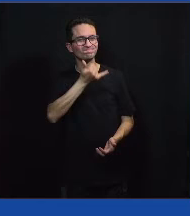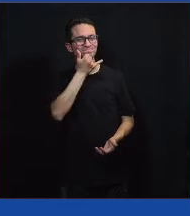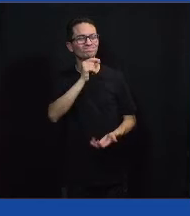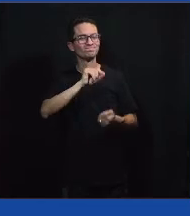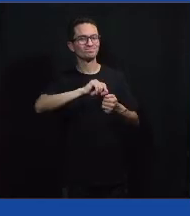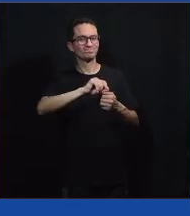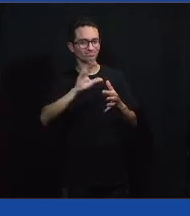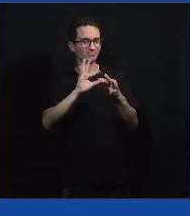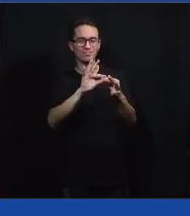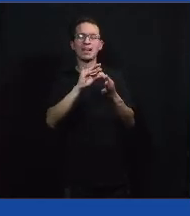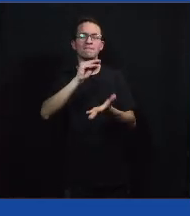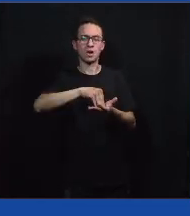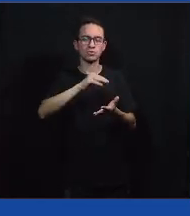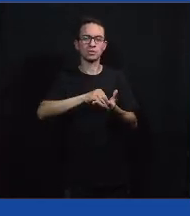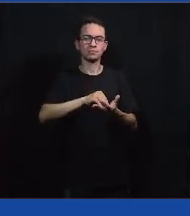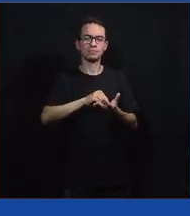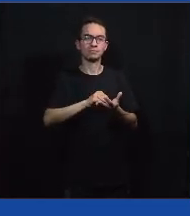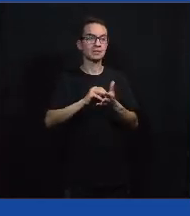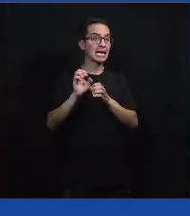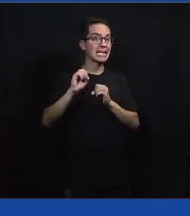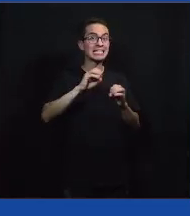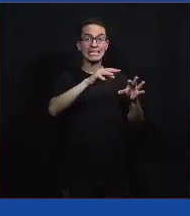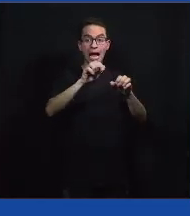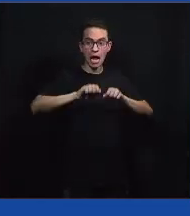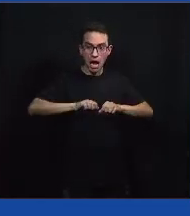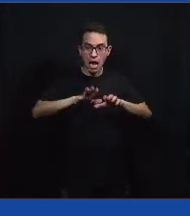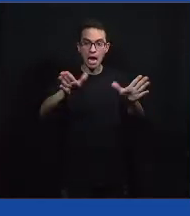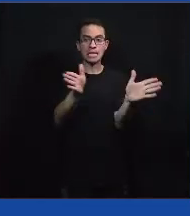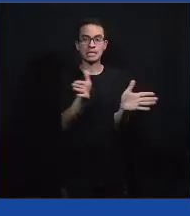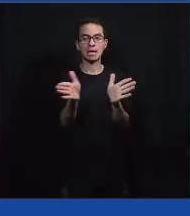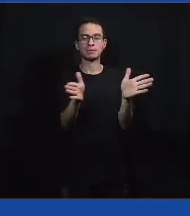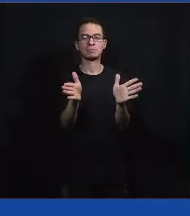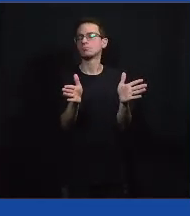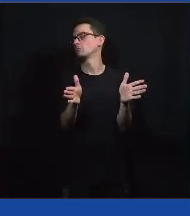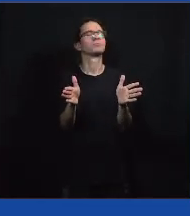tentar levar a educação para todos. Eu, sinceramente, não vejo isso.